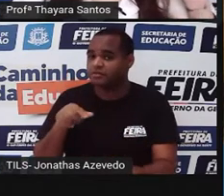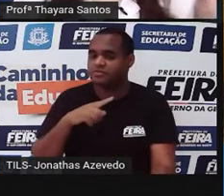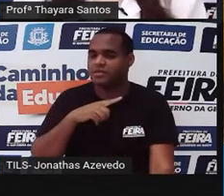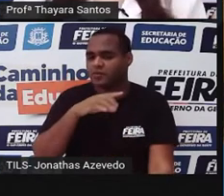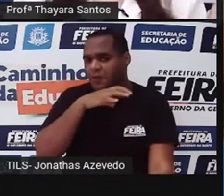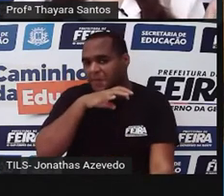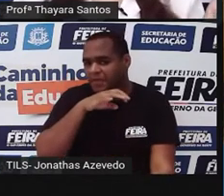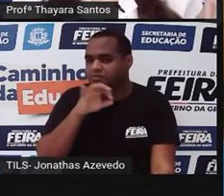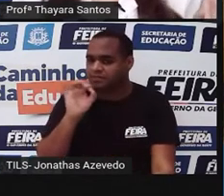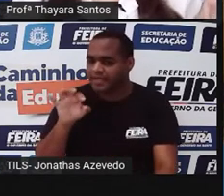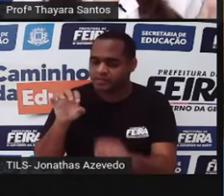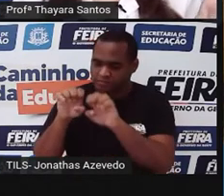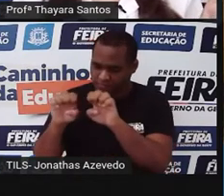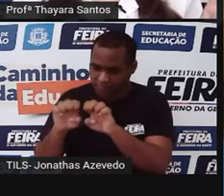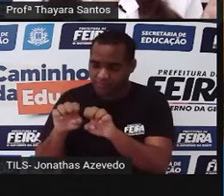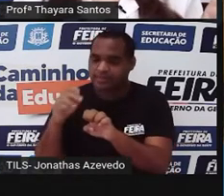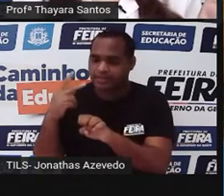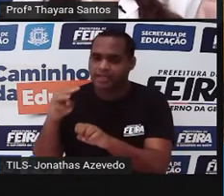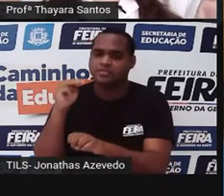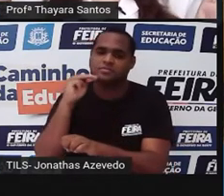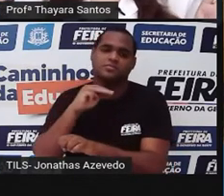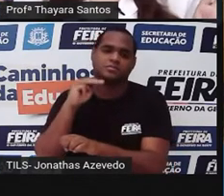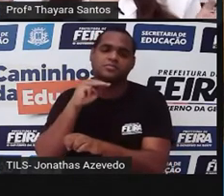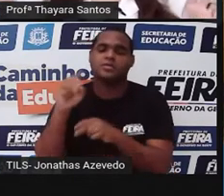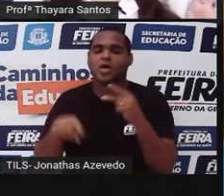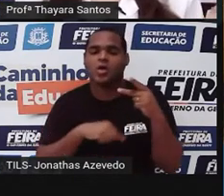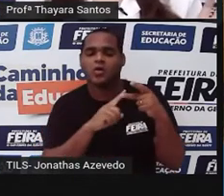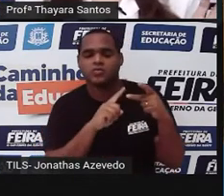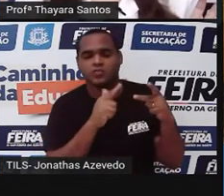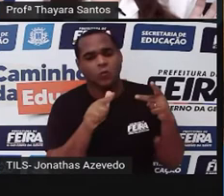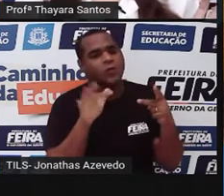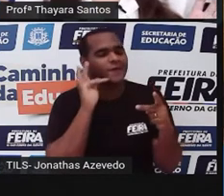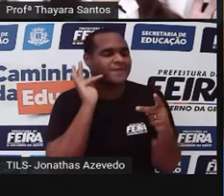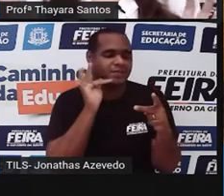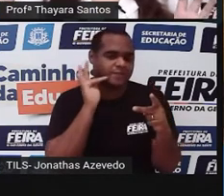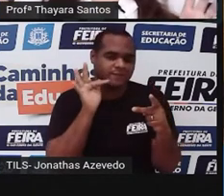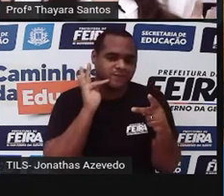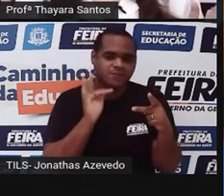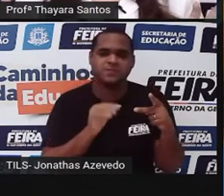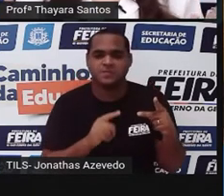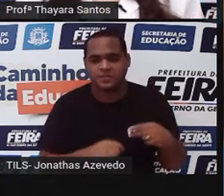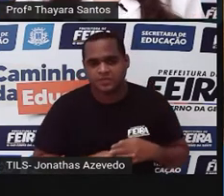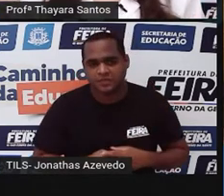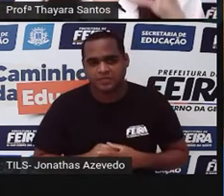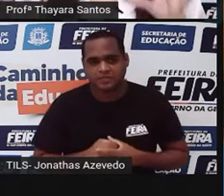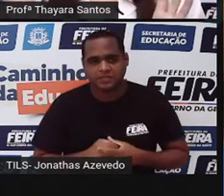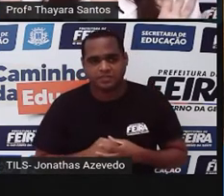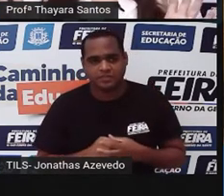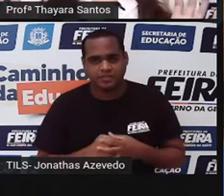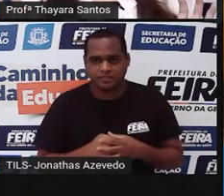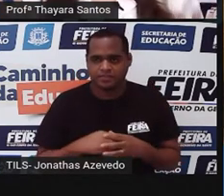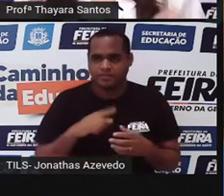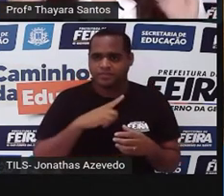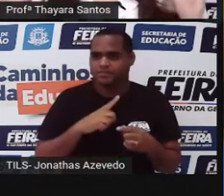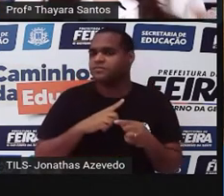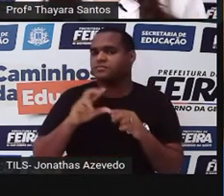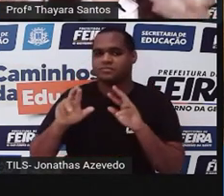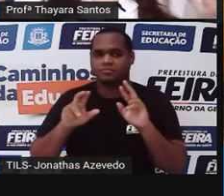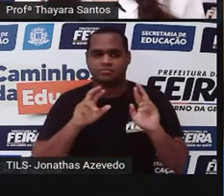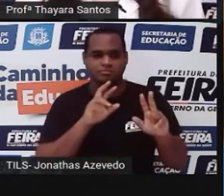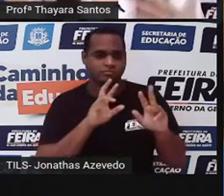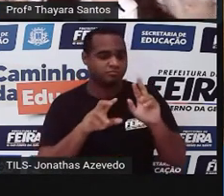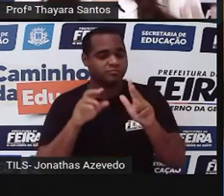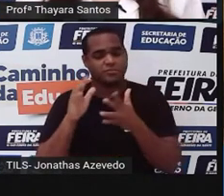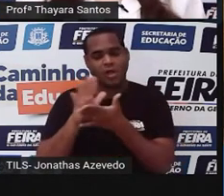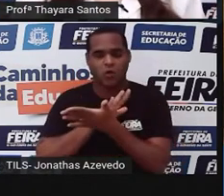que só tem estrutura reprodutiva masculina e tem outro animal que só tem estrutura reprodutiva feminina. Mas isso também pode variar. Tem alguns